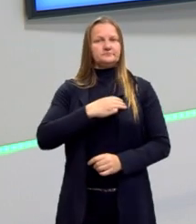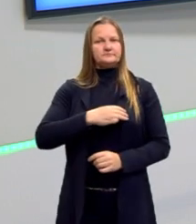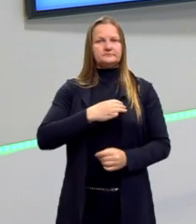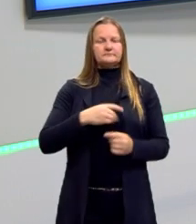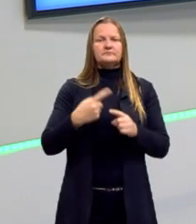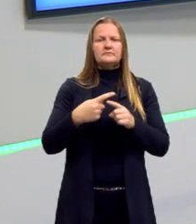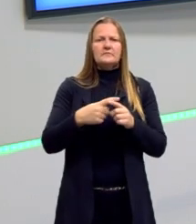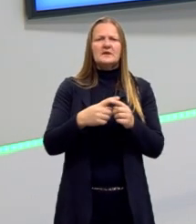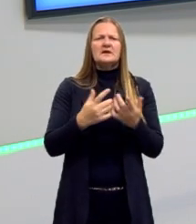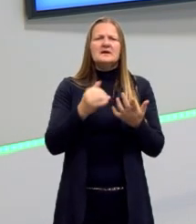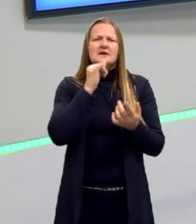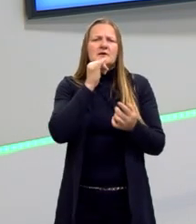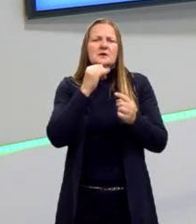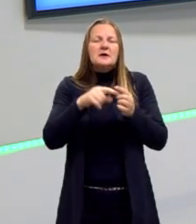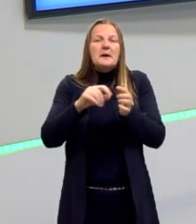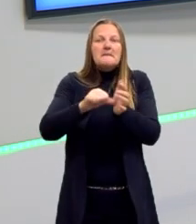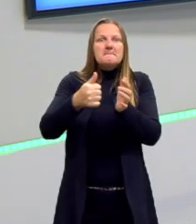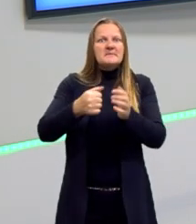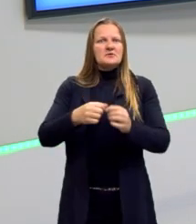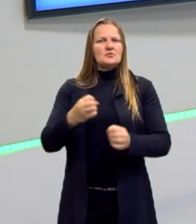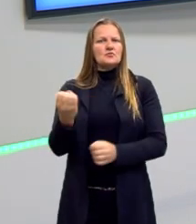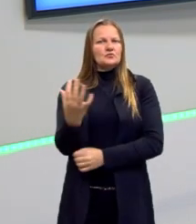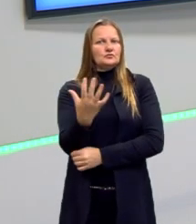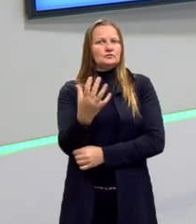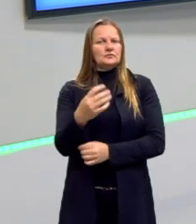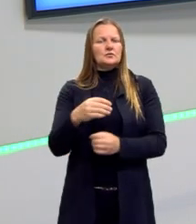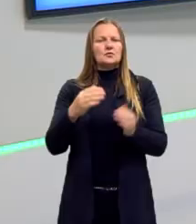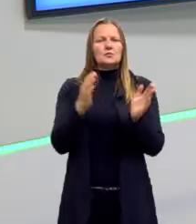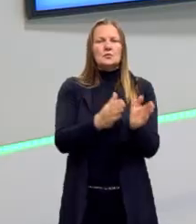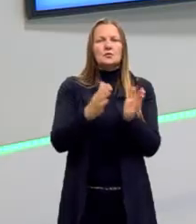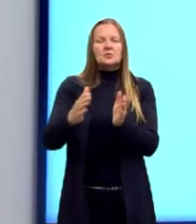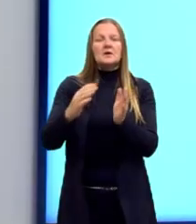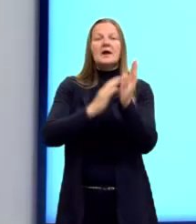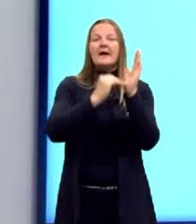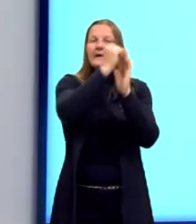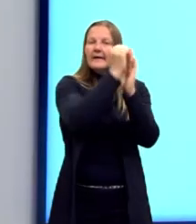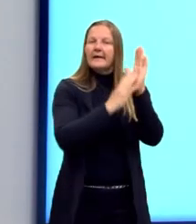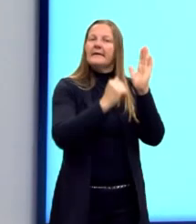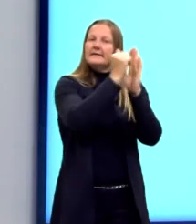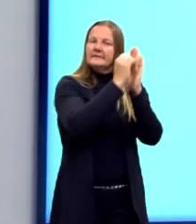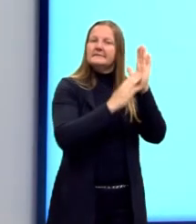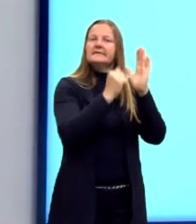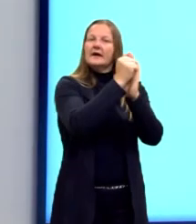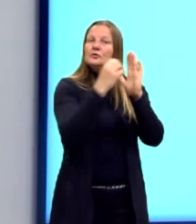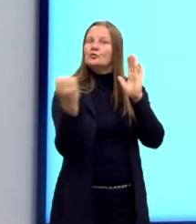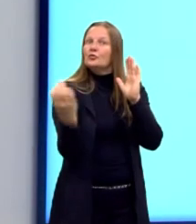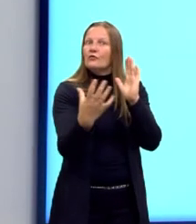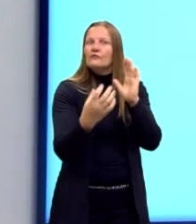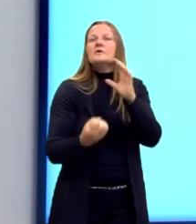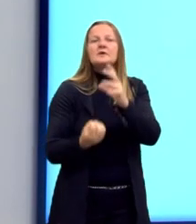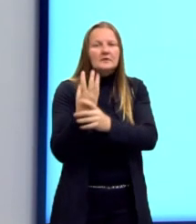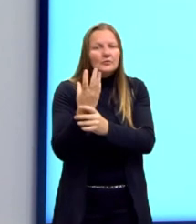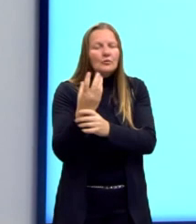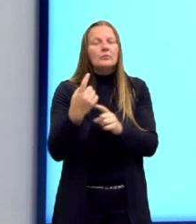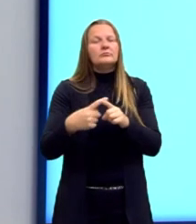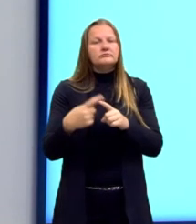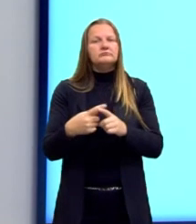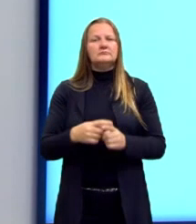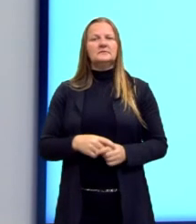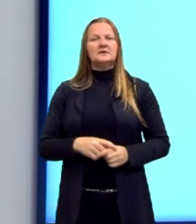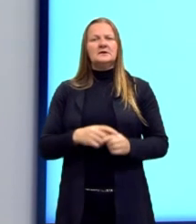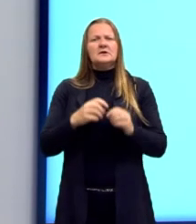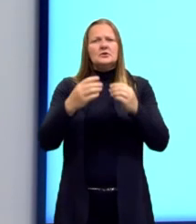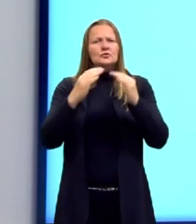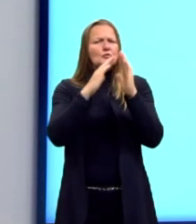tempo, uma nova era, estabelecendo, inclusive, um novo calendário. E ele estabelece, em grande parte, essa